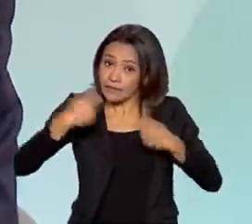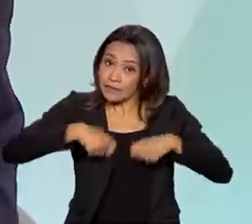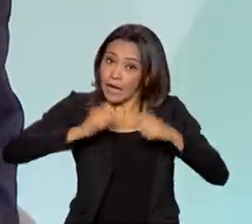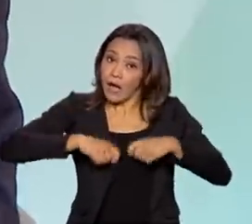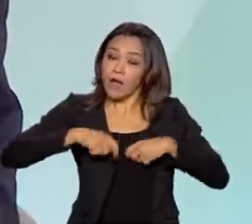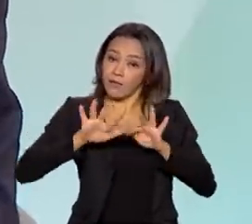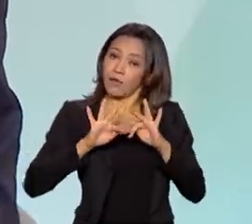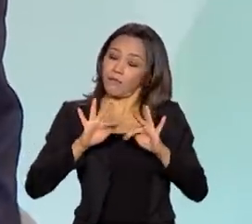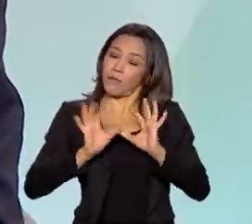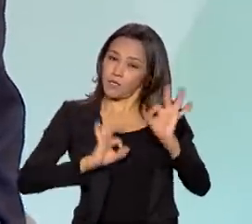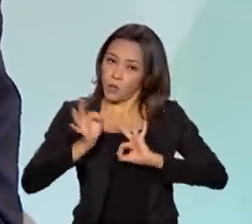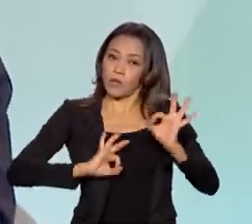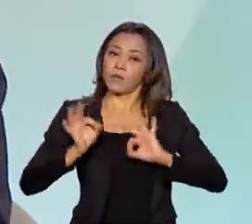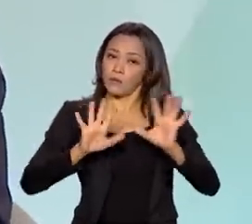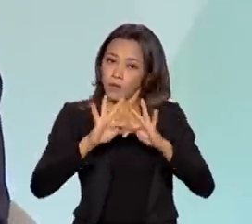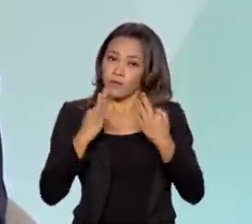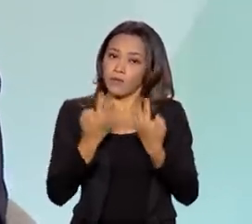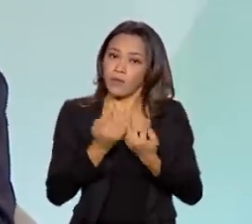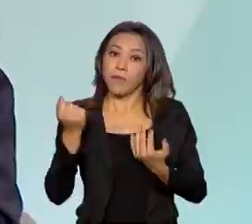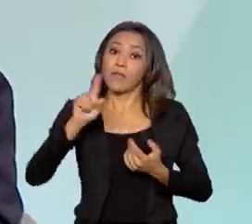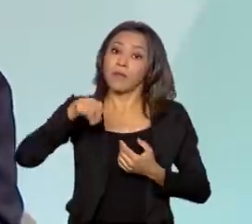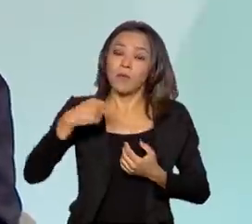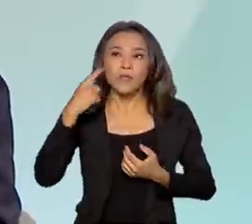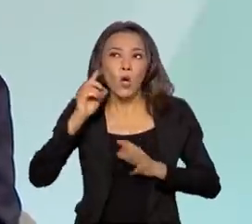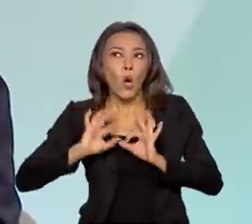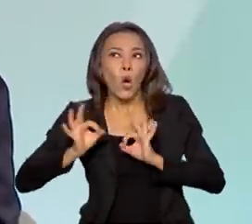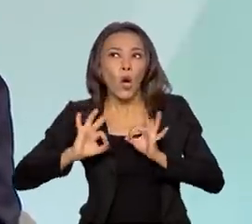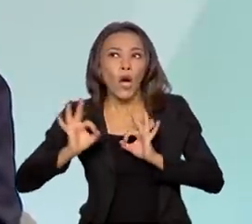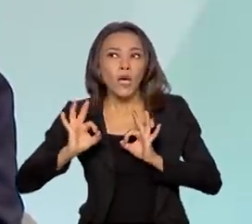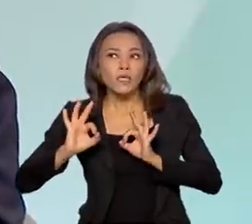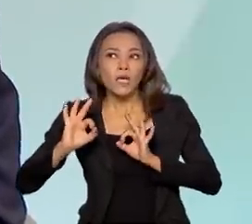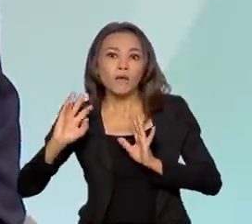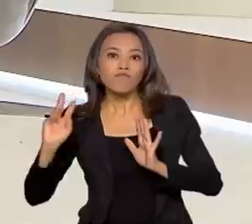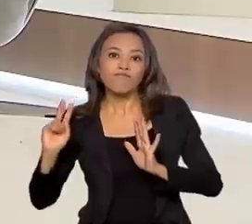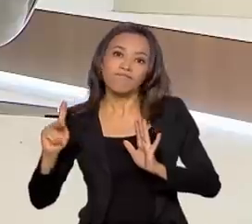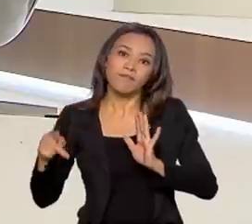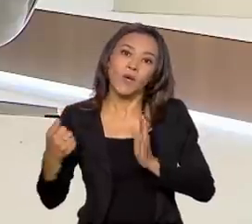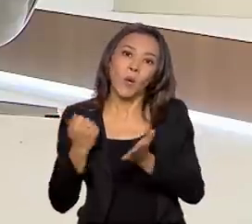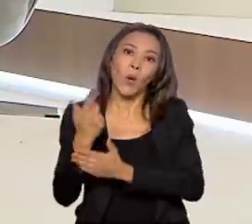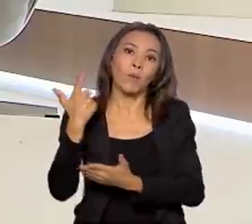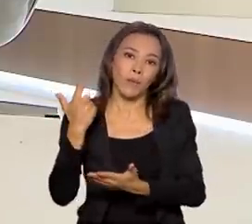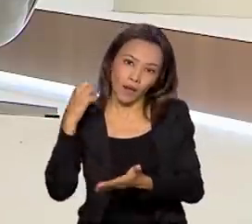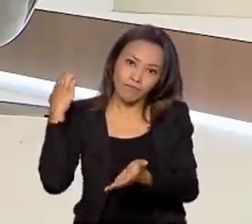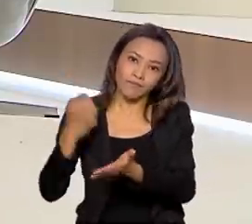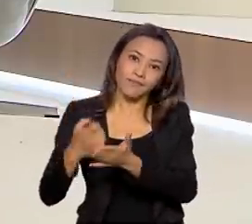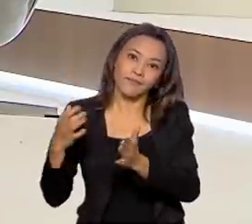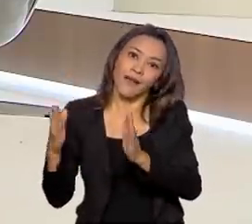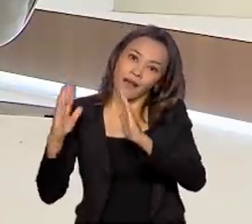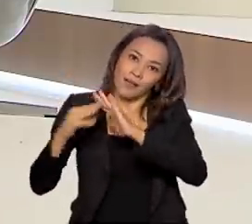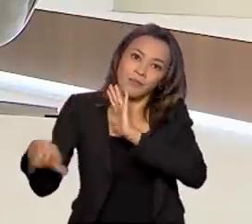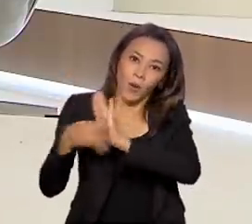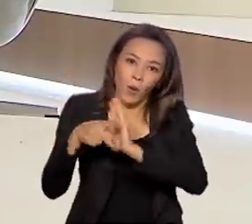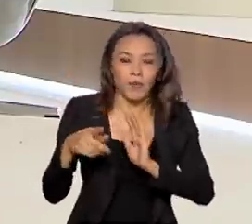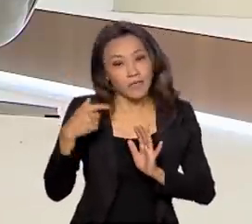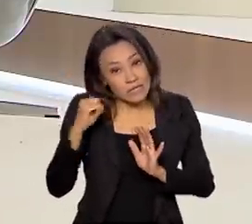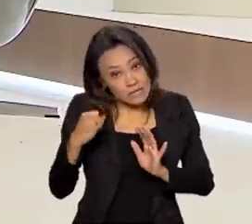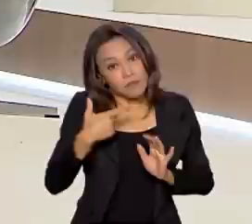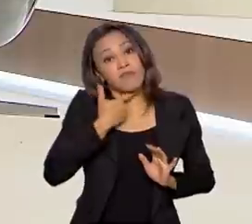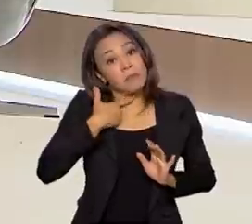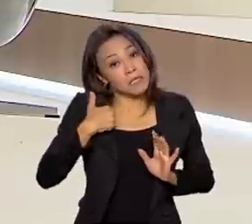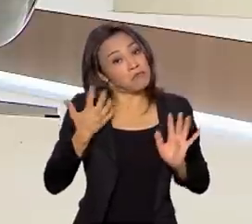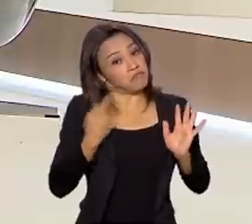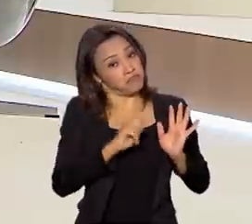então dê o próximo passo que é a aquisição se ela sim o desejar. Uma outra hipótese que nós também estamos trabalhando